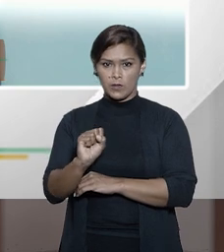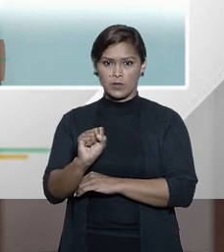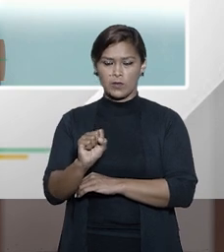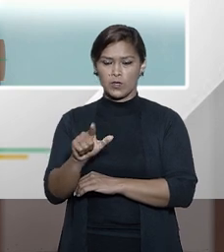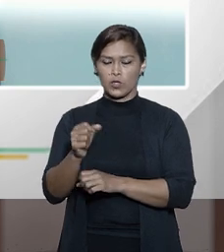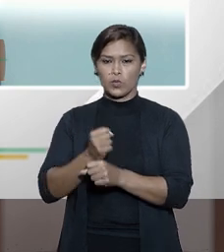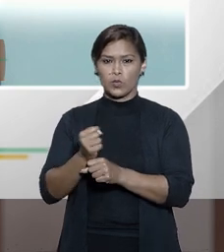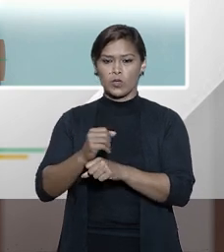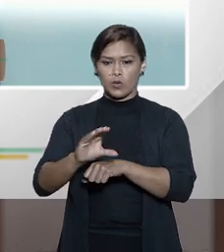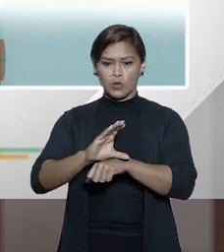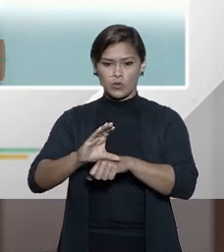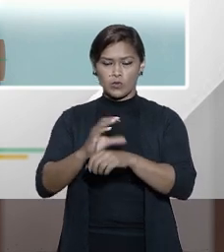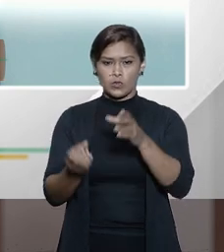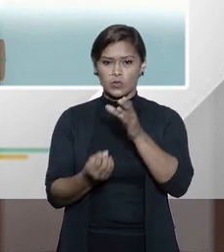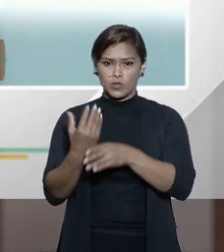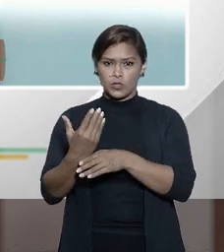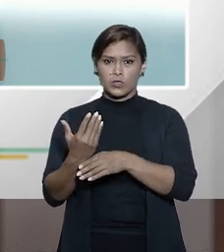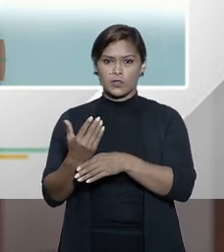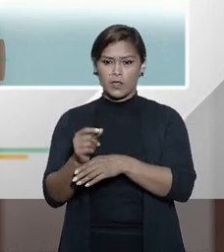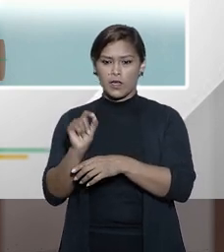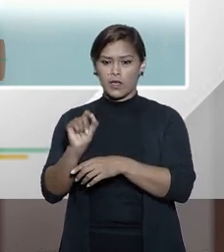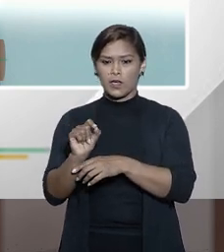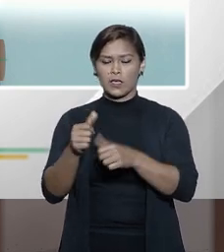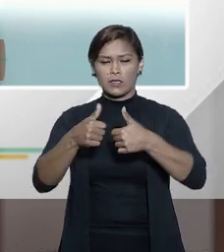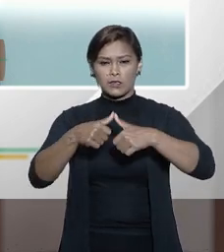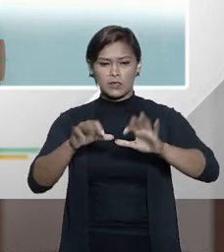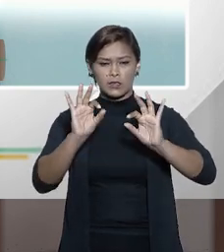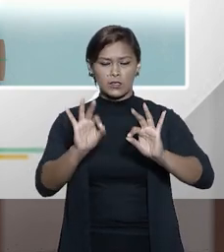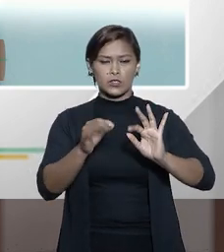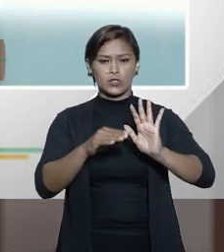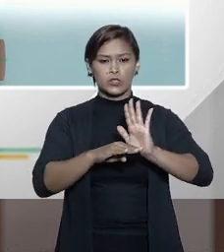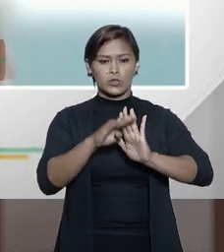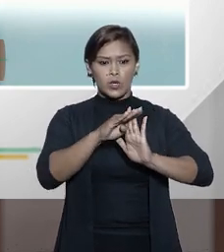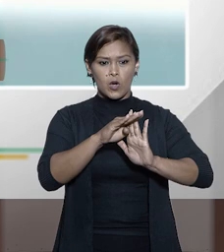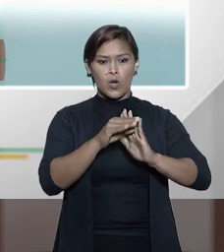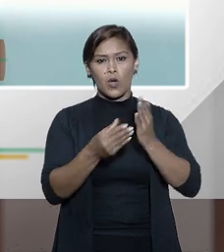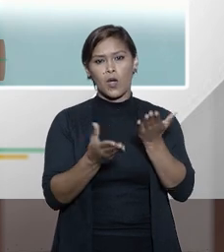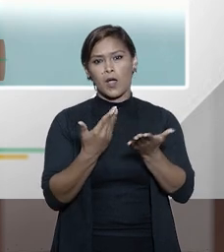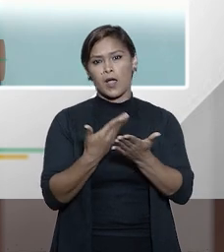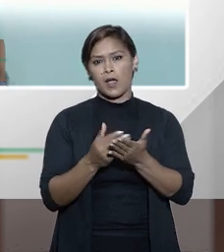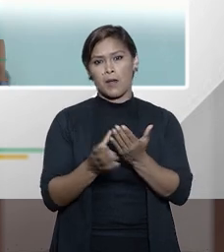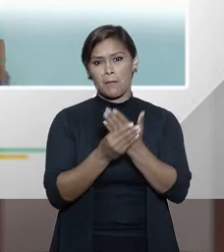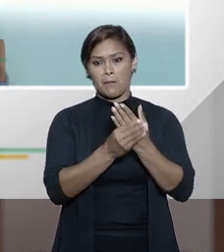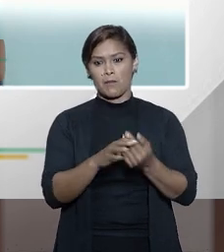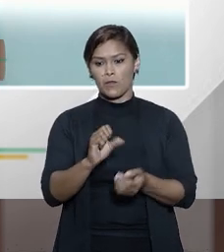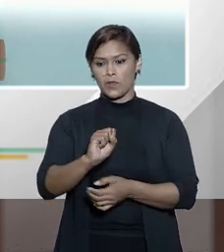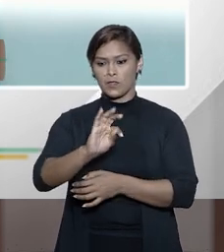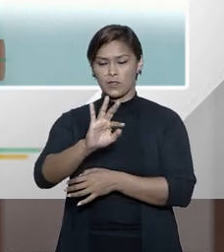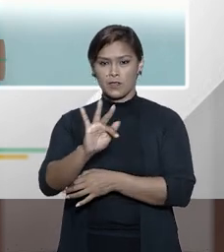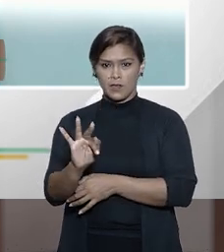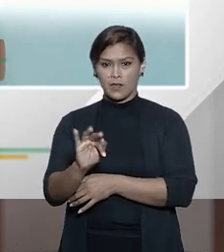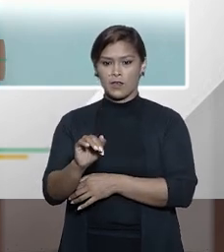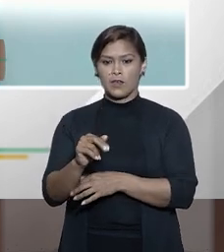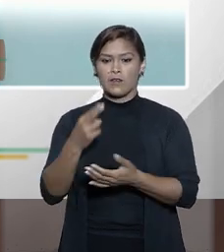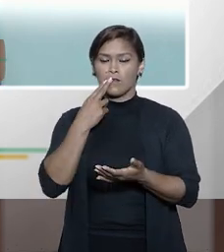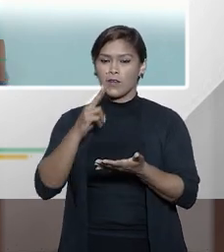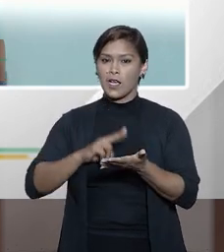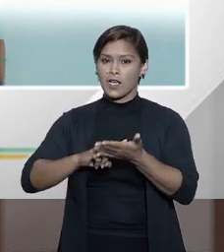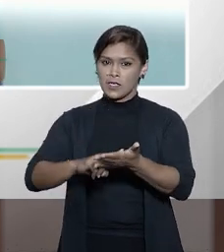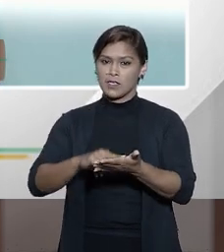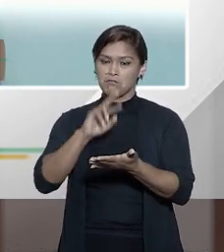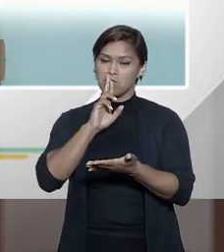o constituinte originário deixou na mão do Supremo Tribunal Federal as cartas